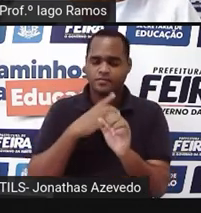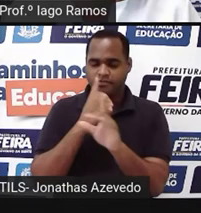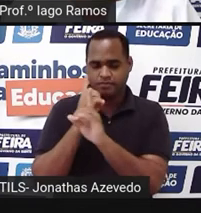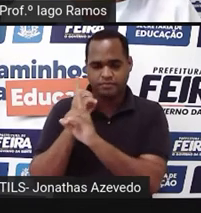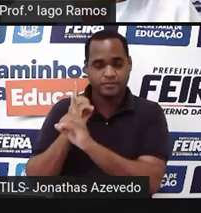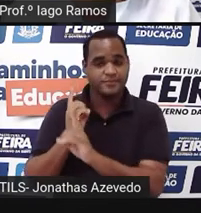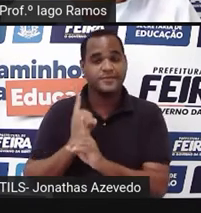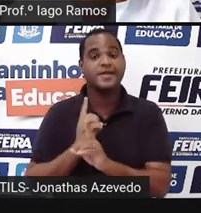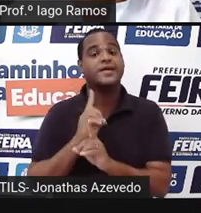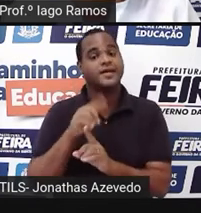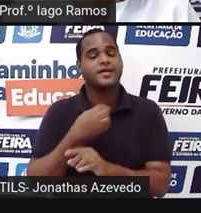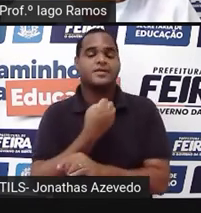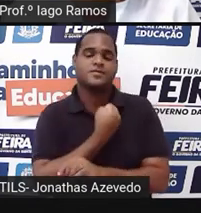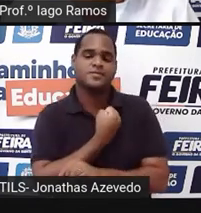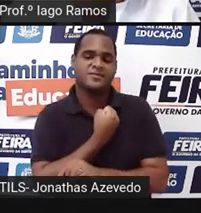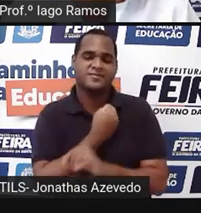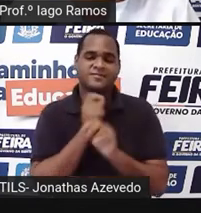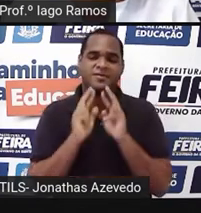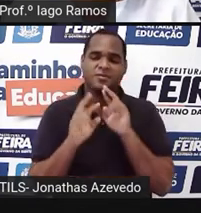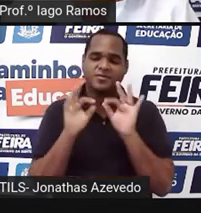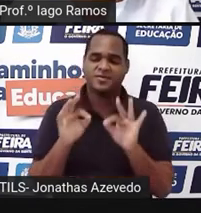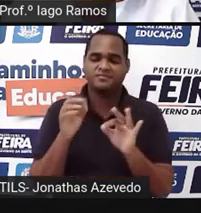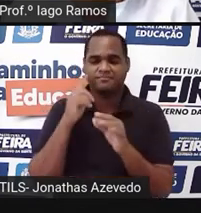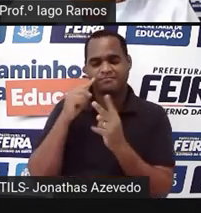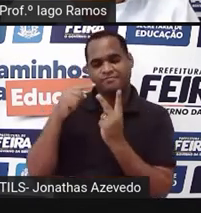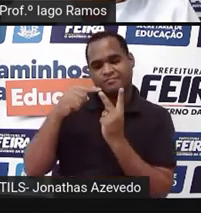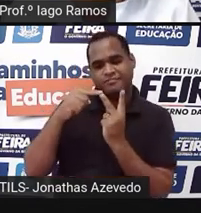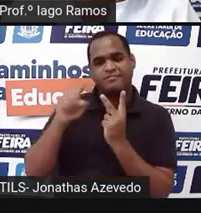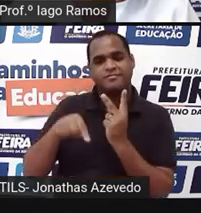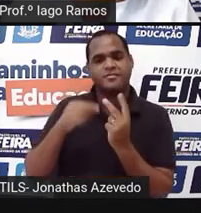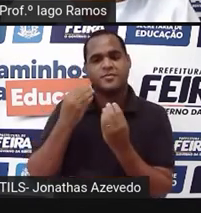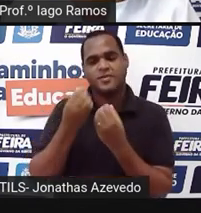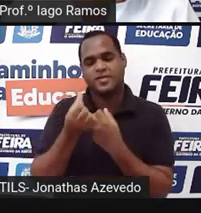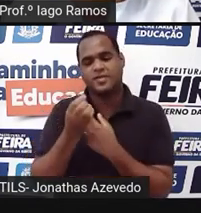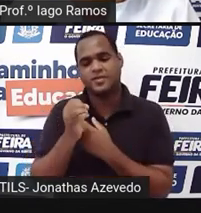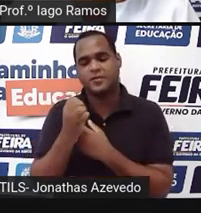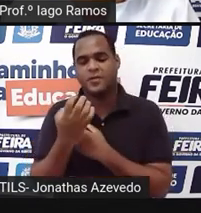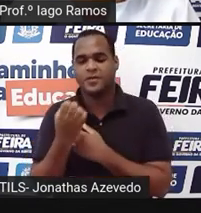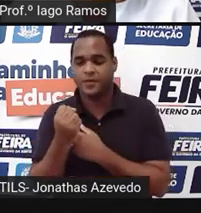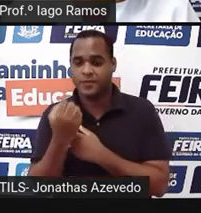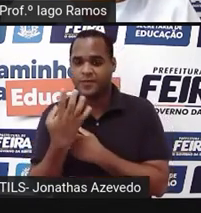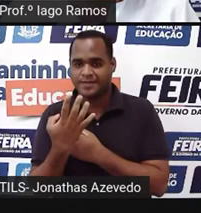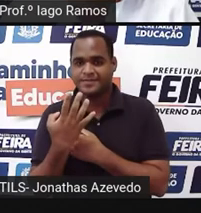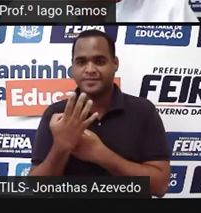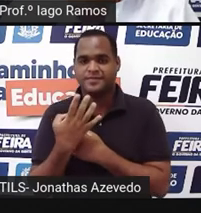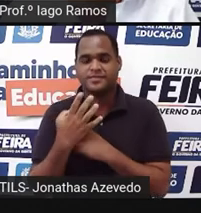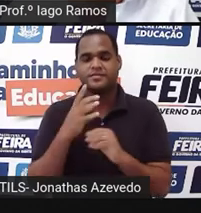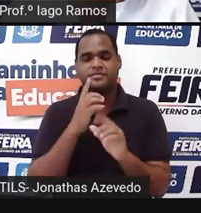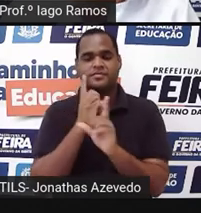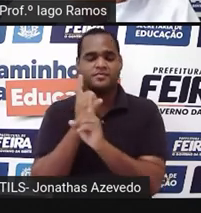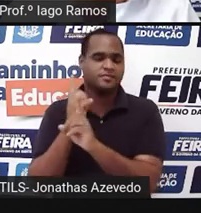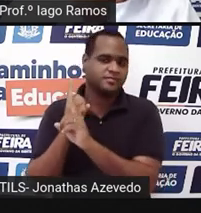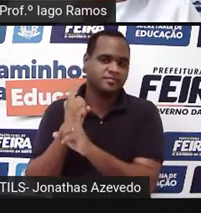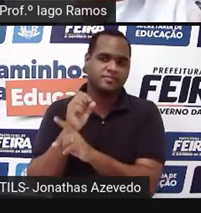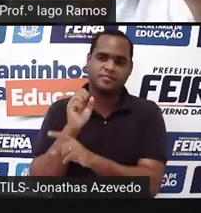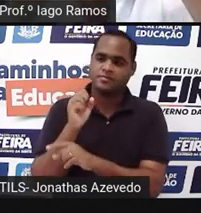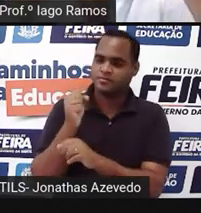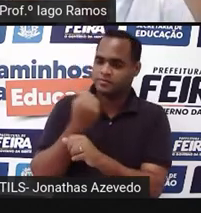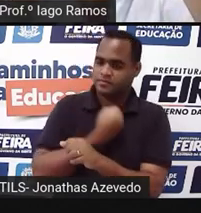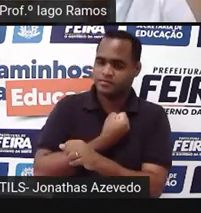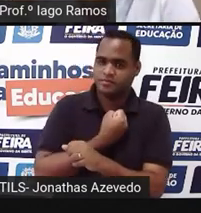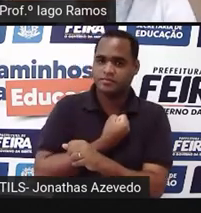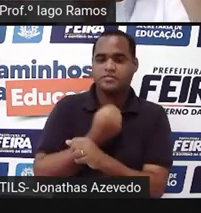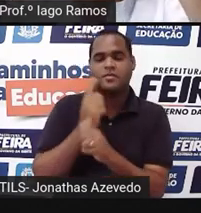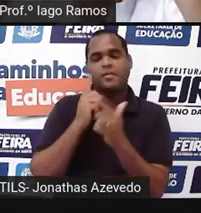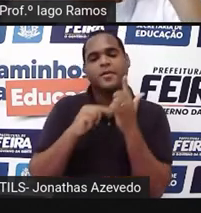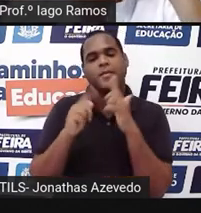esse número, que é o resultado da raiz quadrada de 6.084, achando esse número, a gente vai achar o comprimento